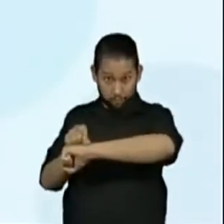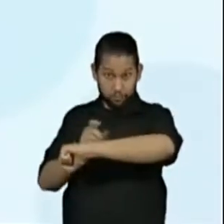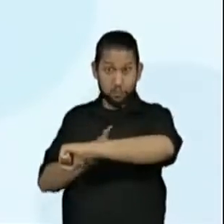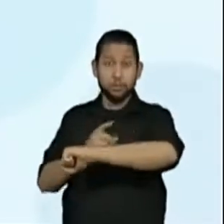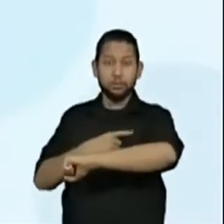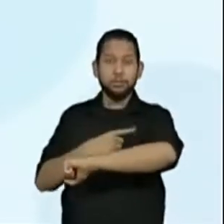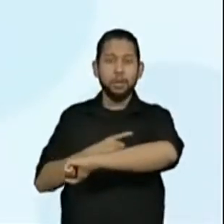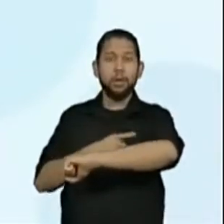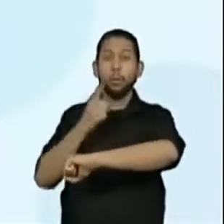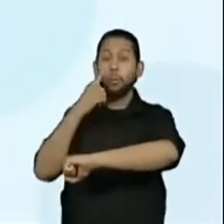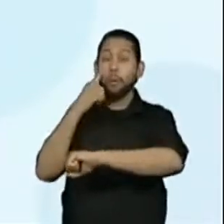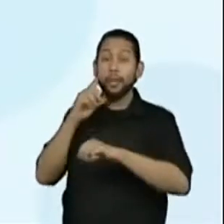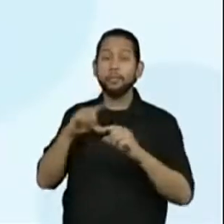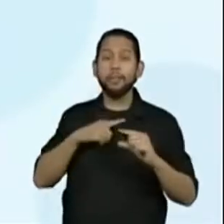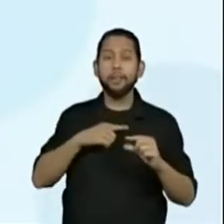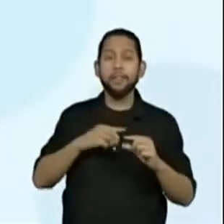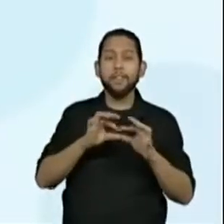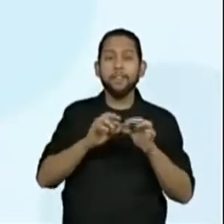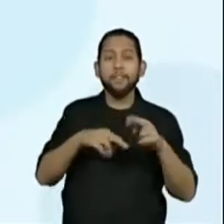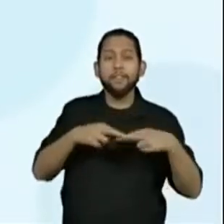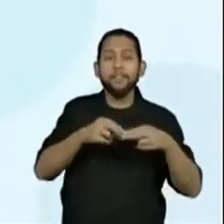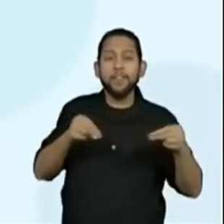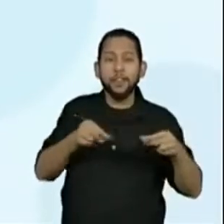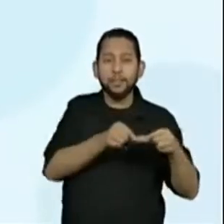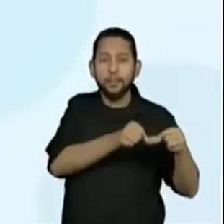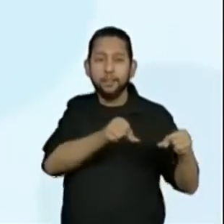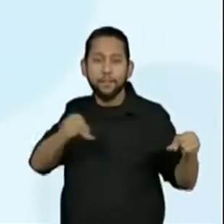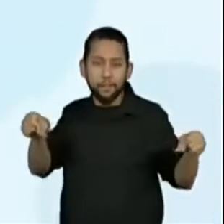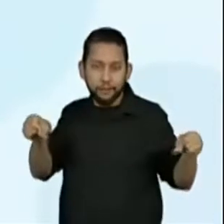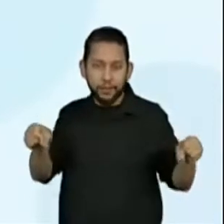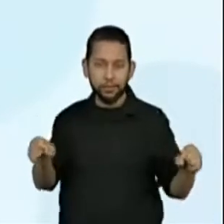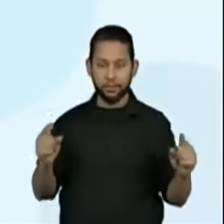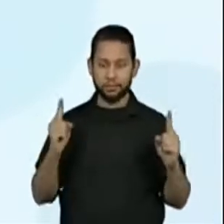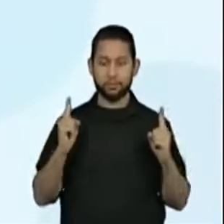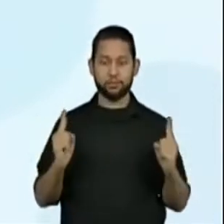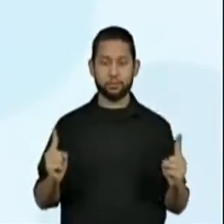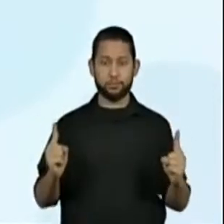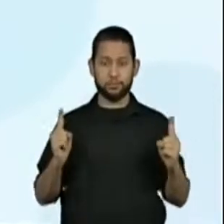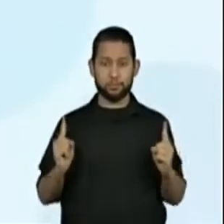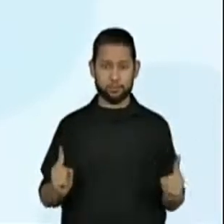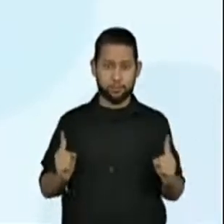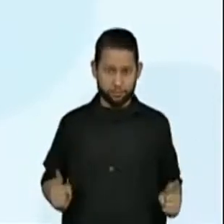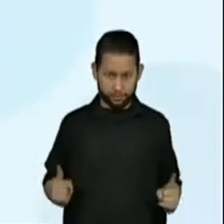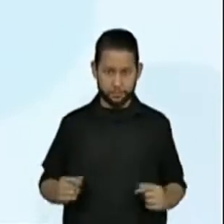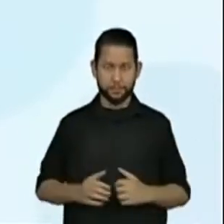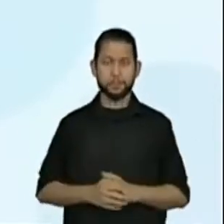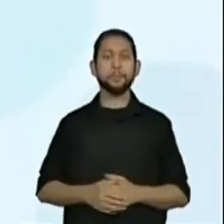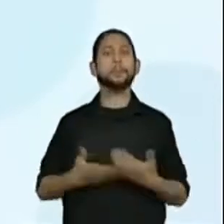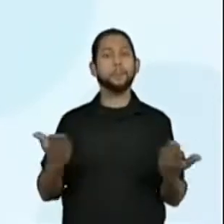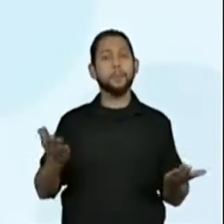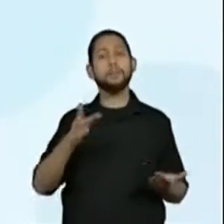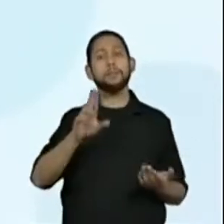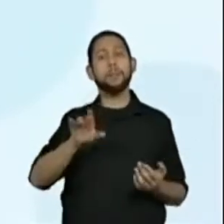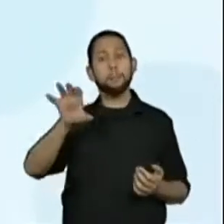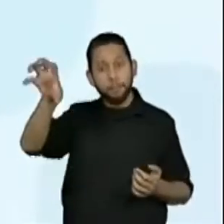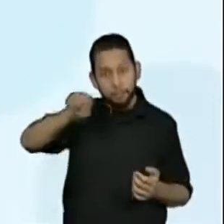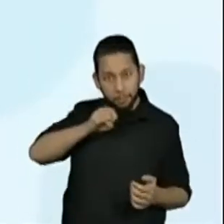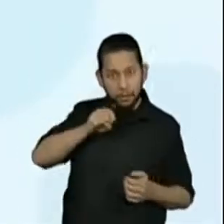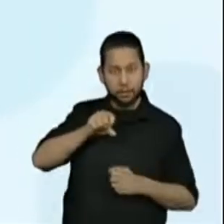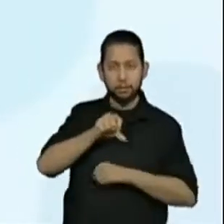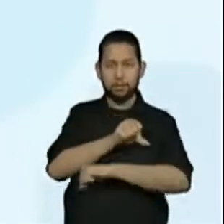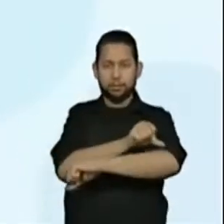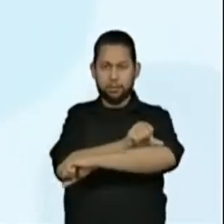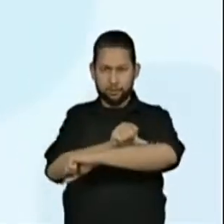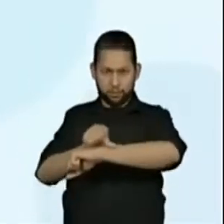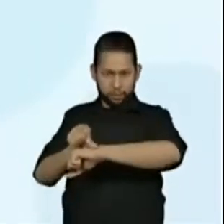comprimento das fitas desenhadas, abaixo e registre as medidas encontradas. Então a gente vai usar uma régua, a gente